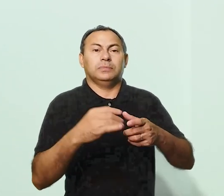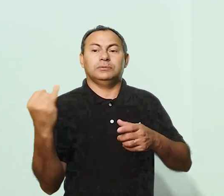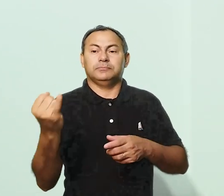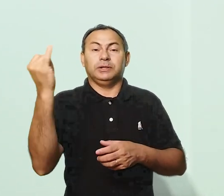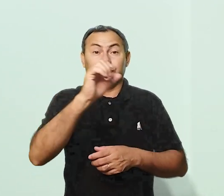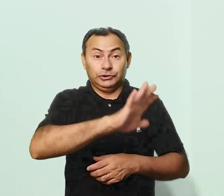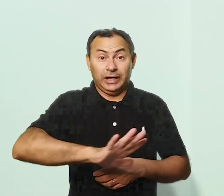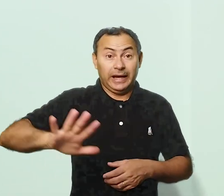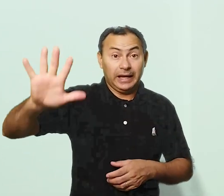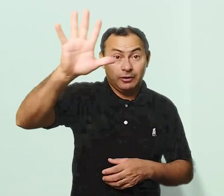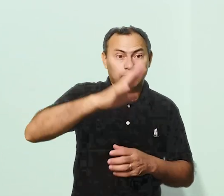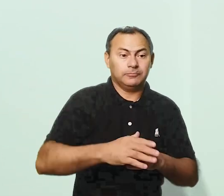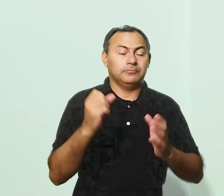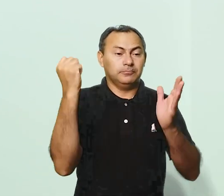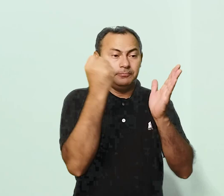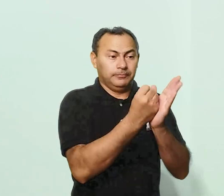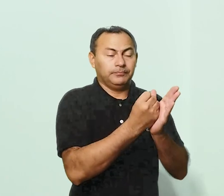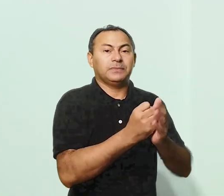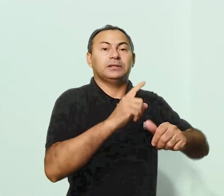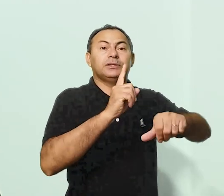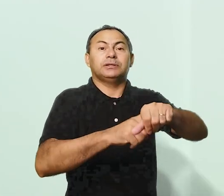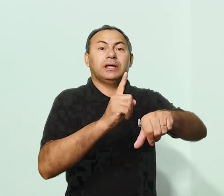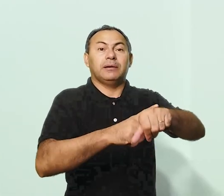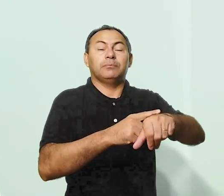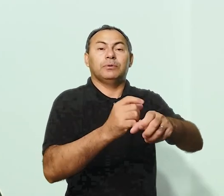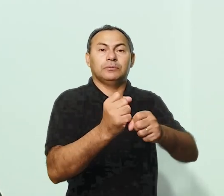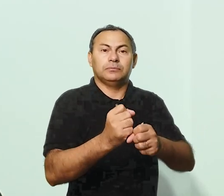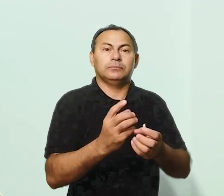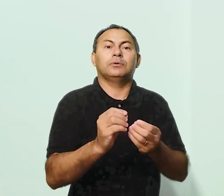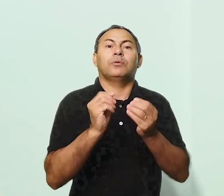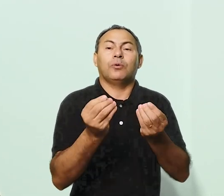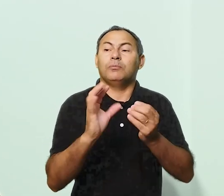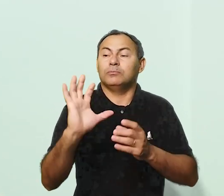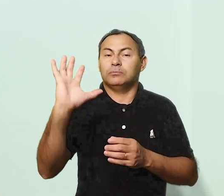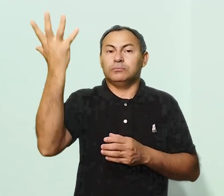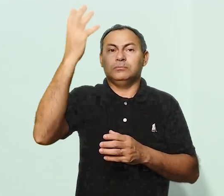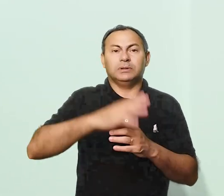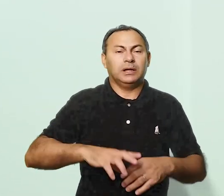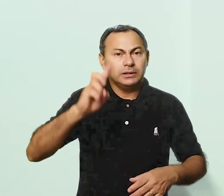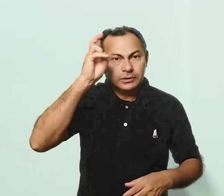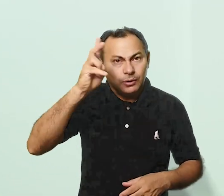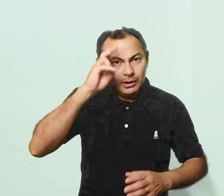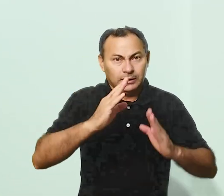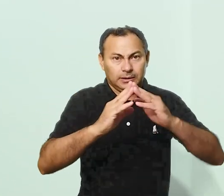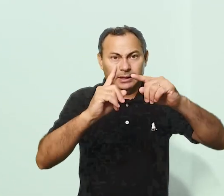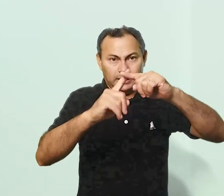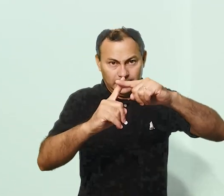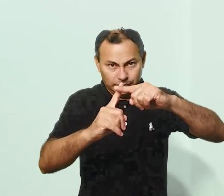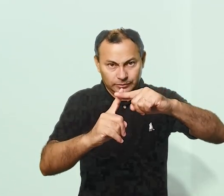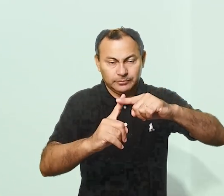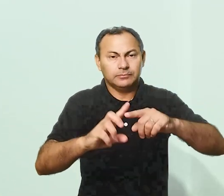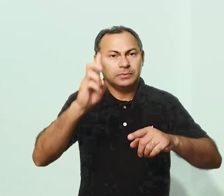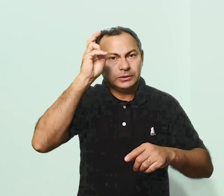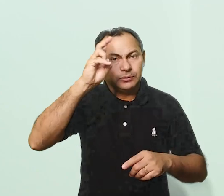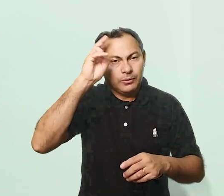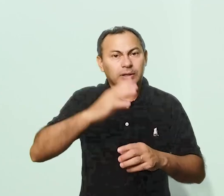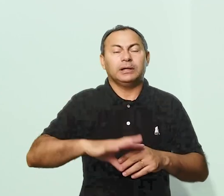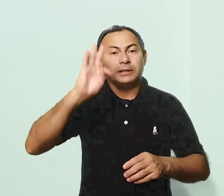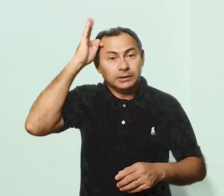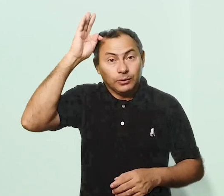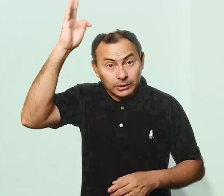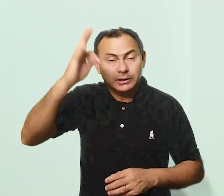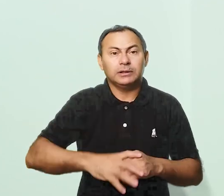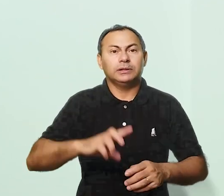geral e marcadora de época, como o acontecimento da história da Igreja, da história da teologia,